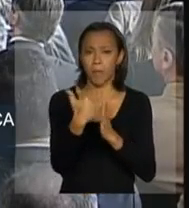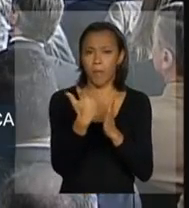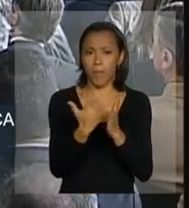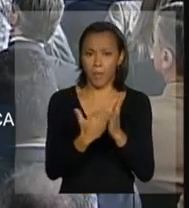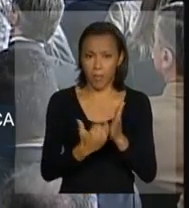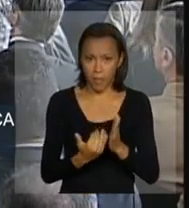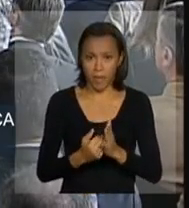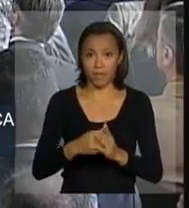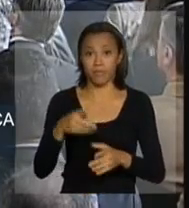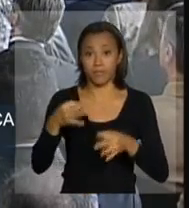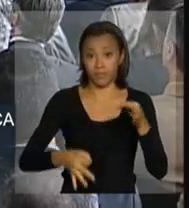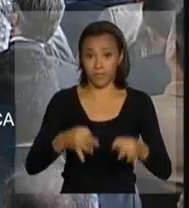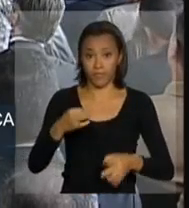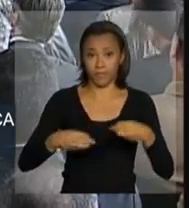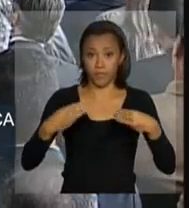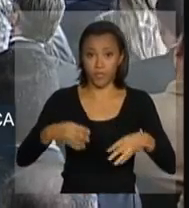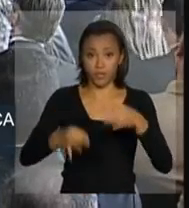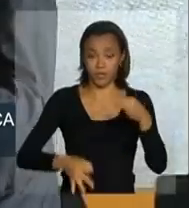Justiça.